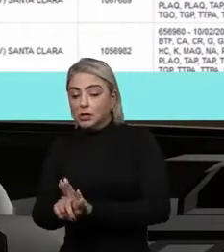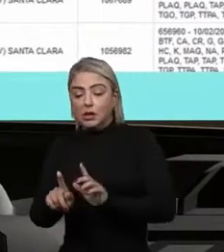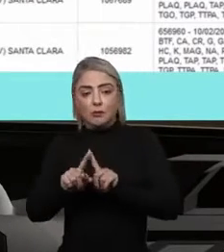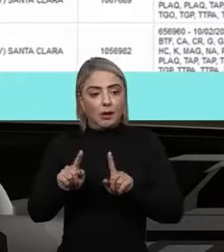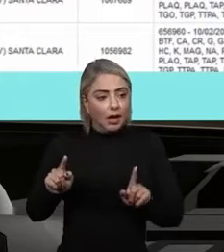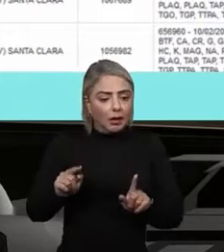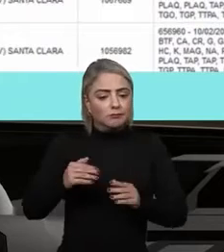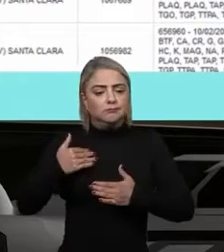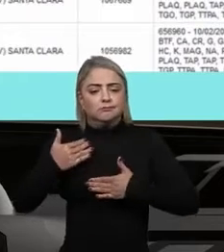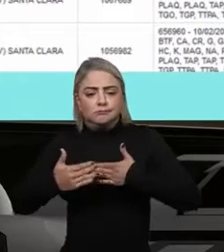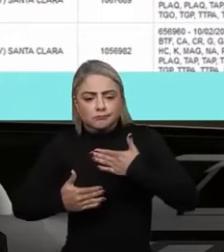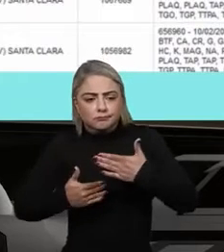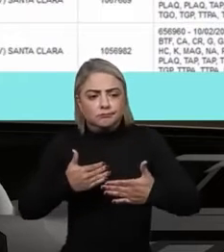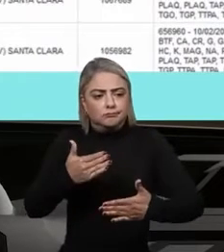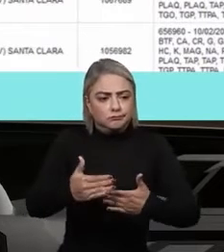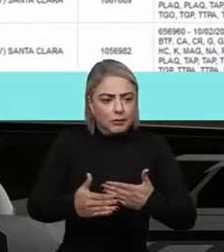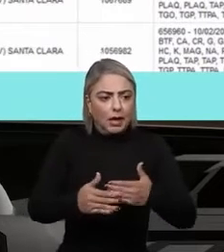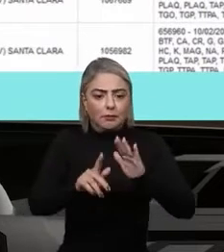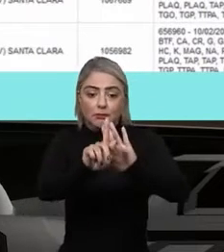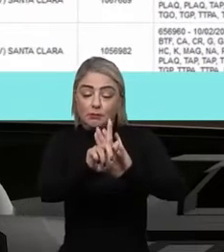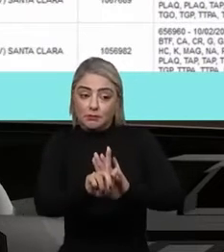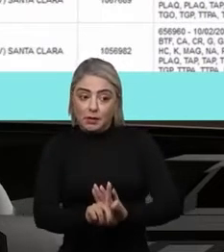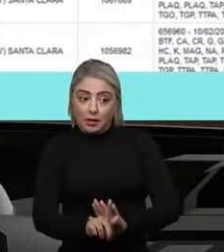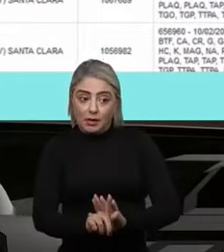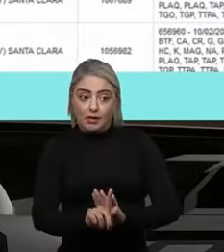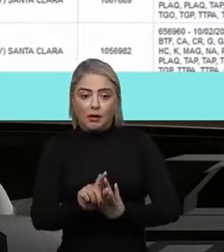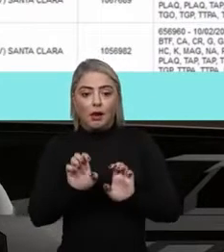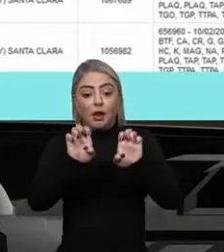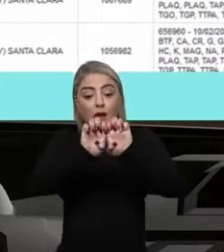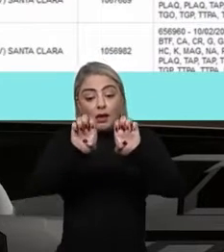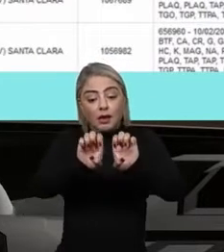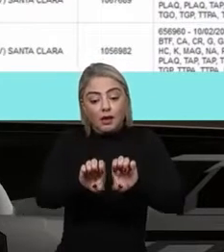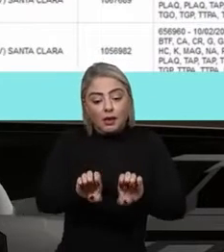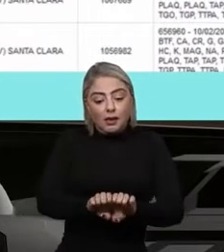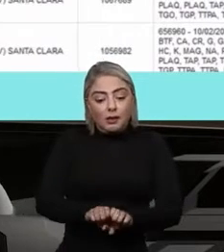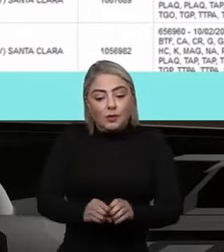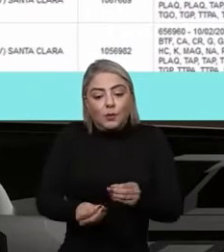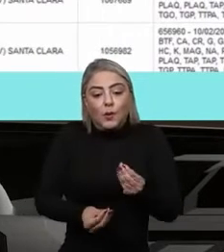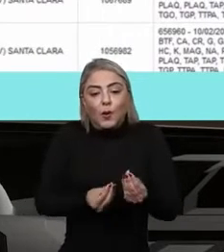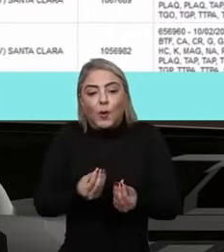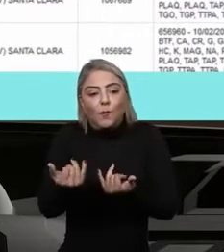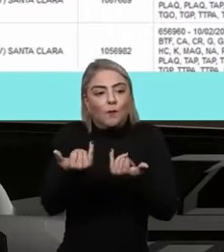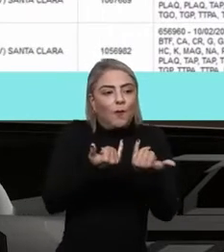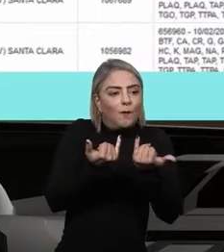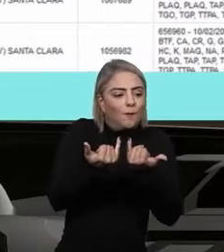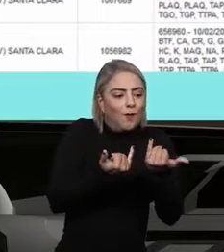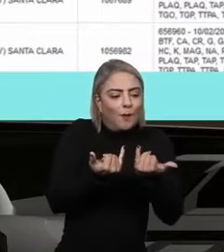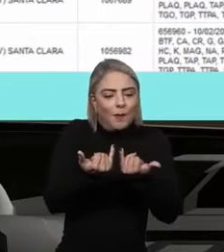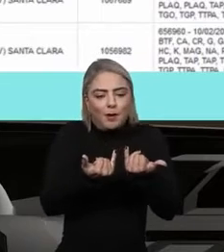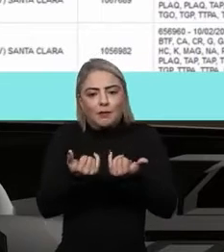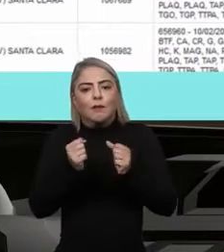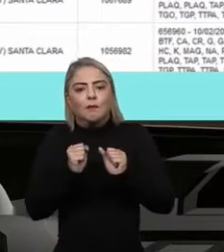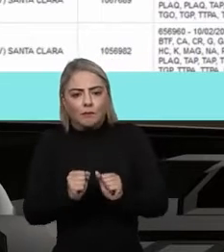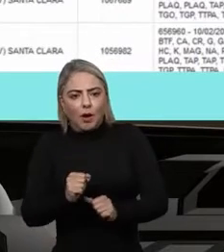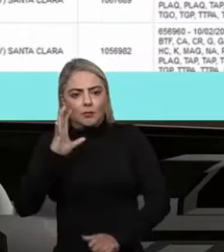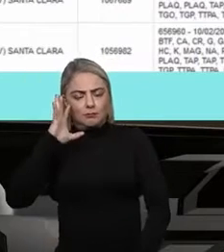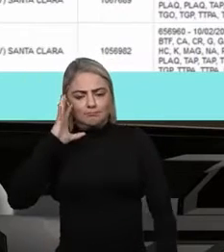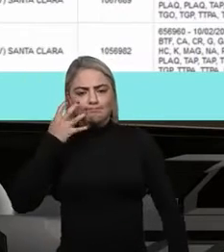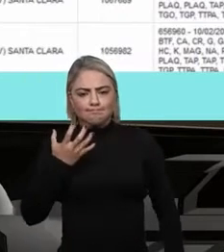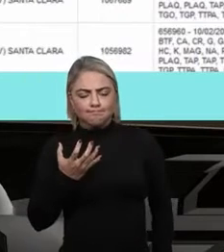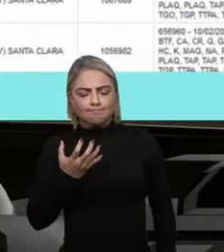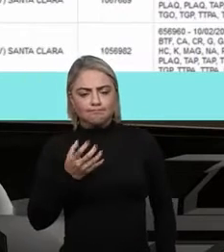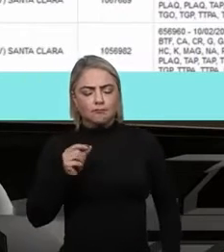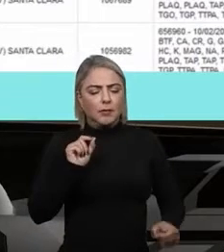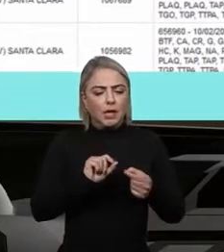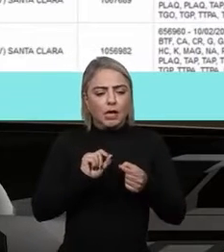do tempo, dá para a gestão estrutura, condições, informações para que ela possa tomar decisões e